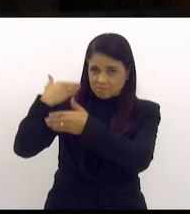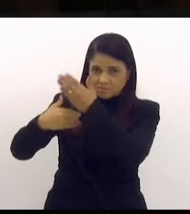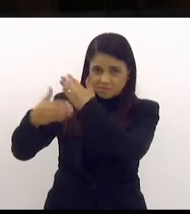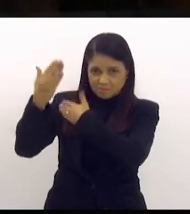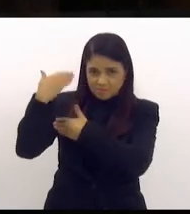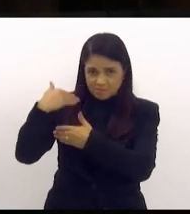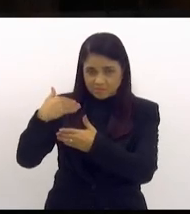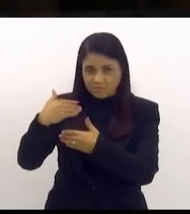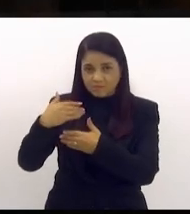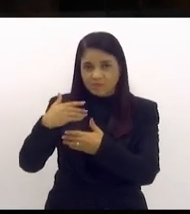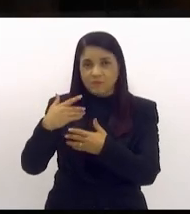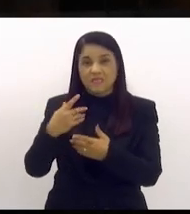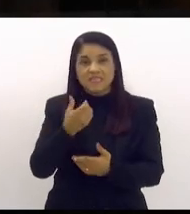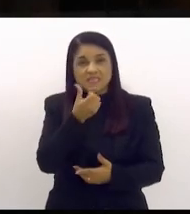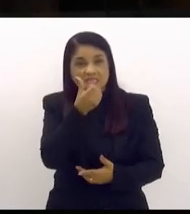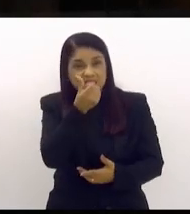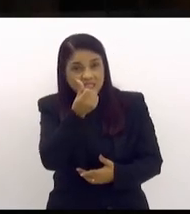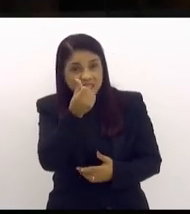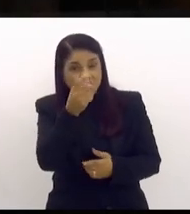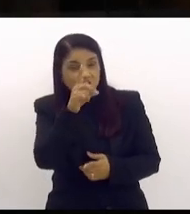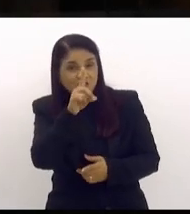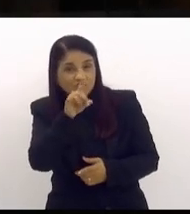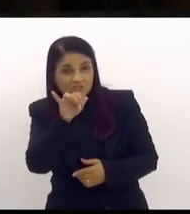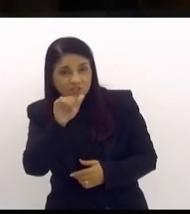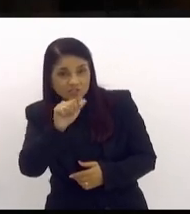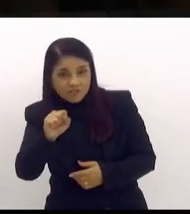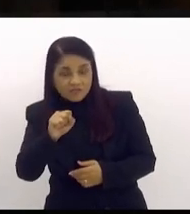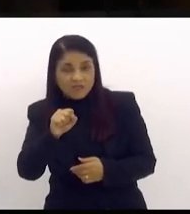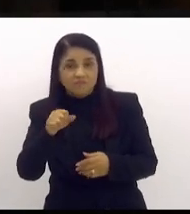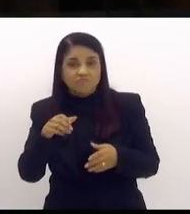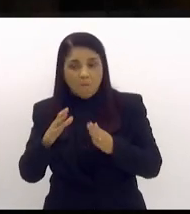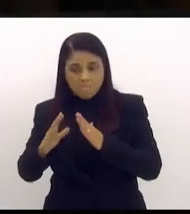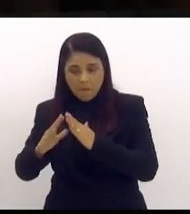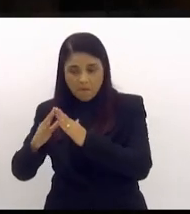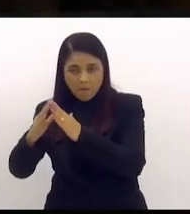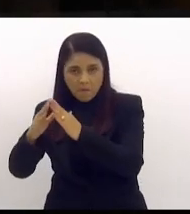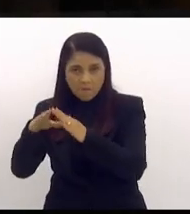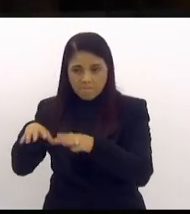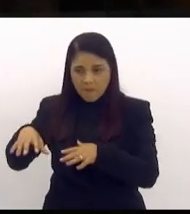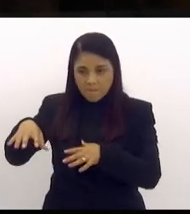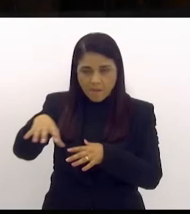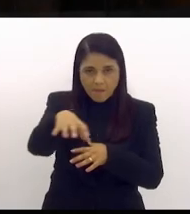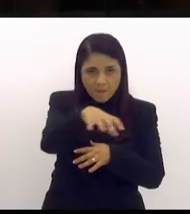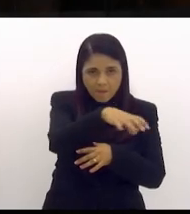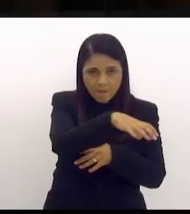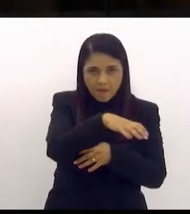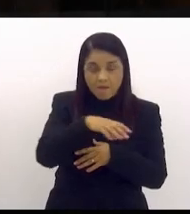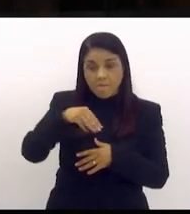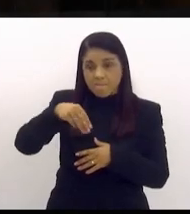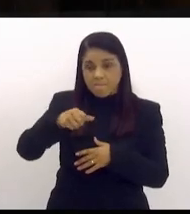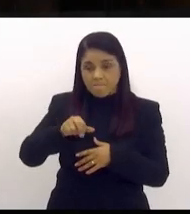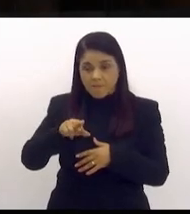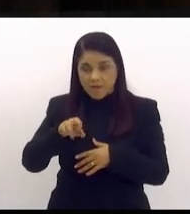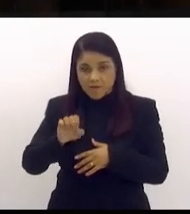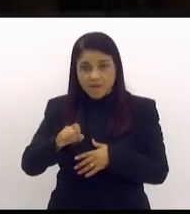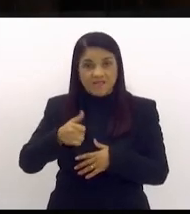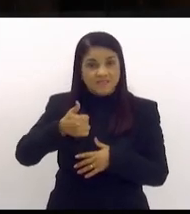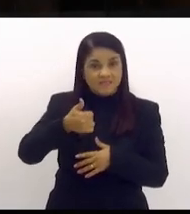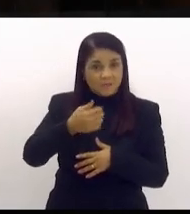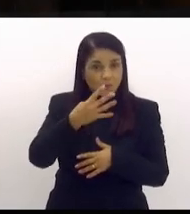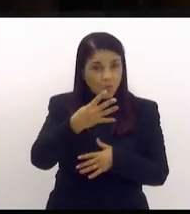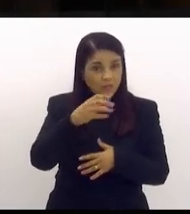onde, durante seis dias, o complexo de favelas da Maré, com 140 mil moradores,